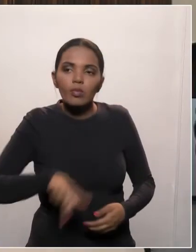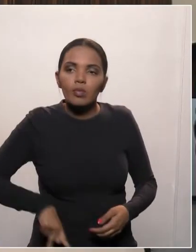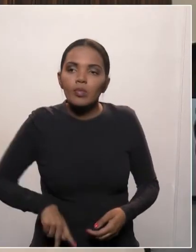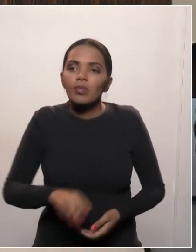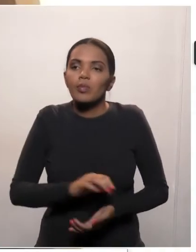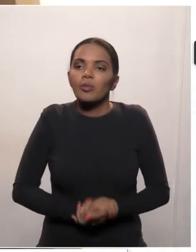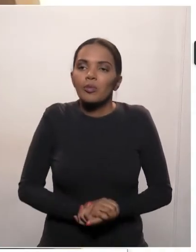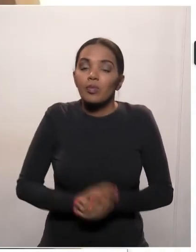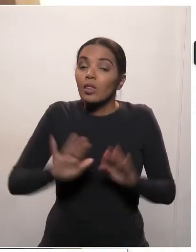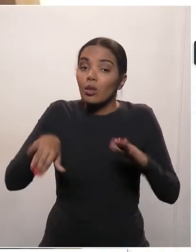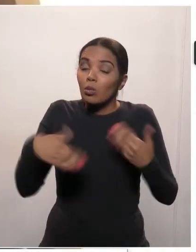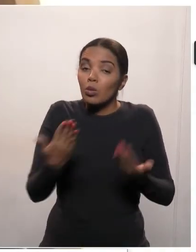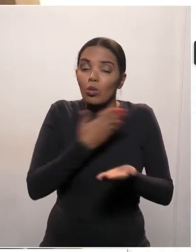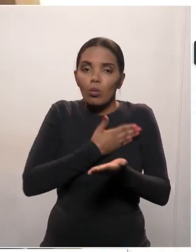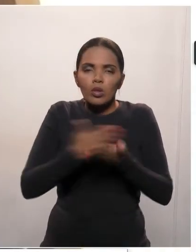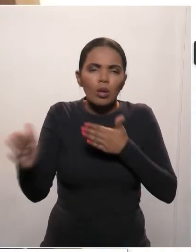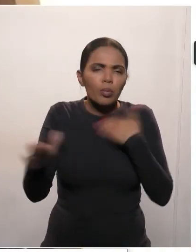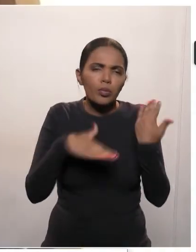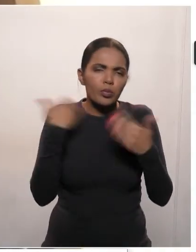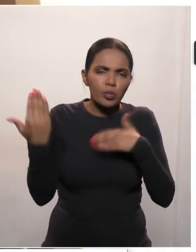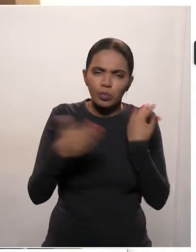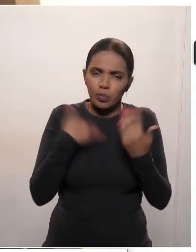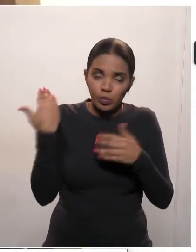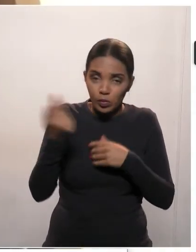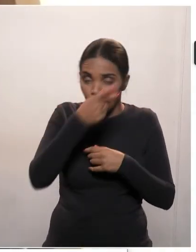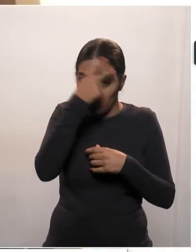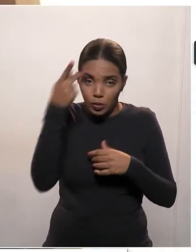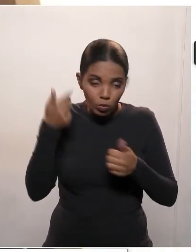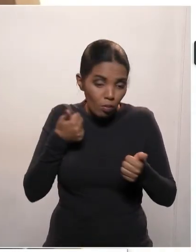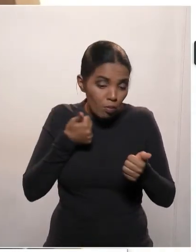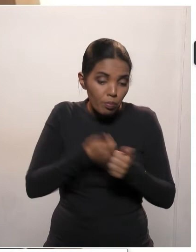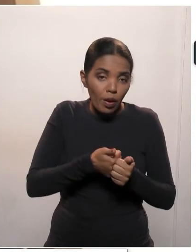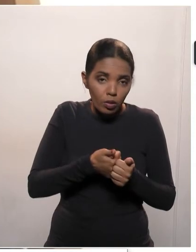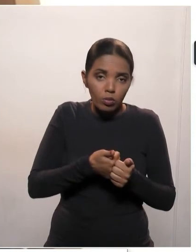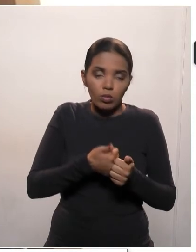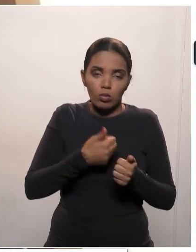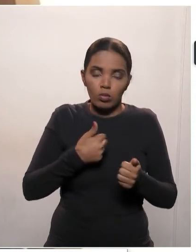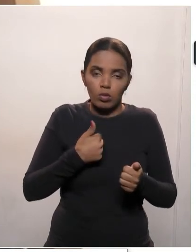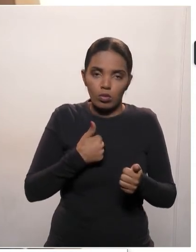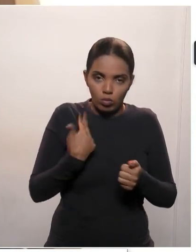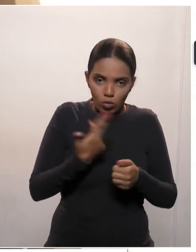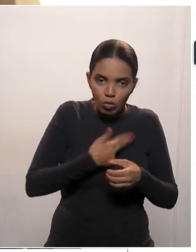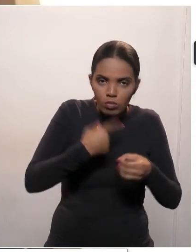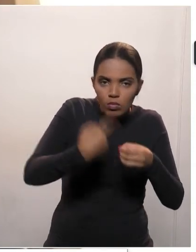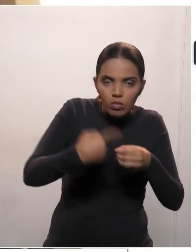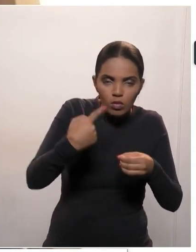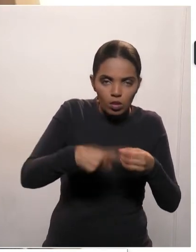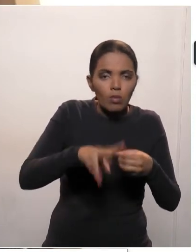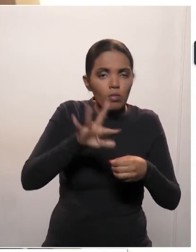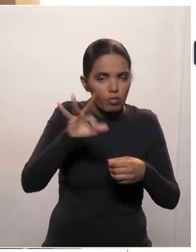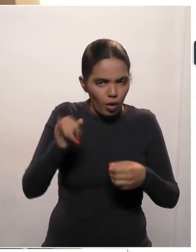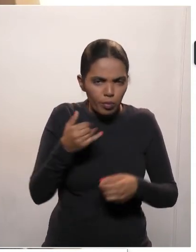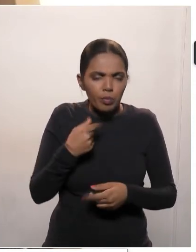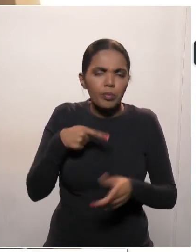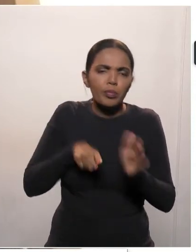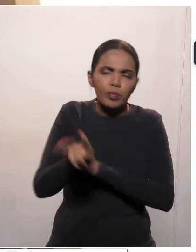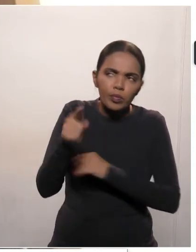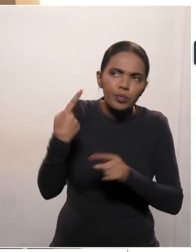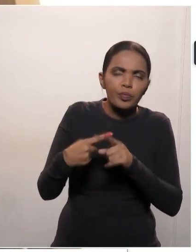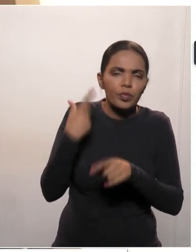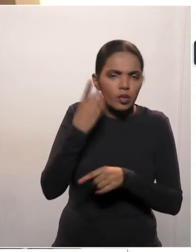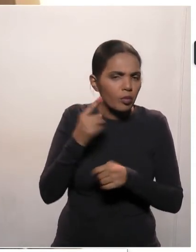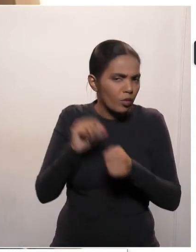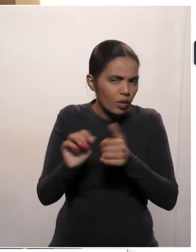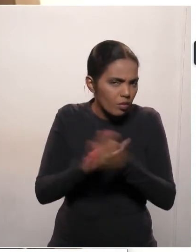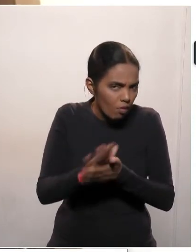começar a acontecer perdas de vidas em pessoas próximas às nossas comunidades, nós seremos ainda mais cobrados. Então, a Assembleia tem que estar preparada para